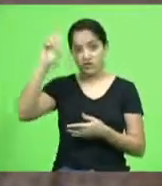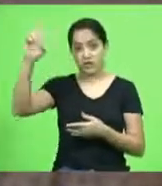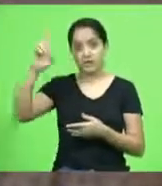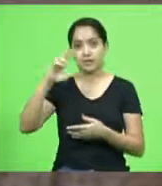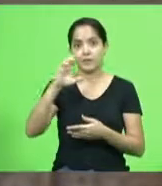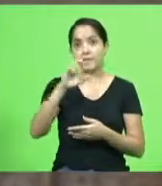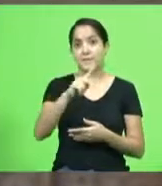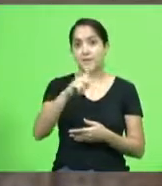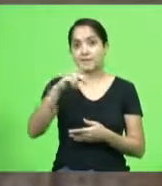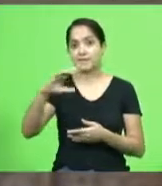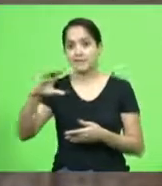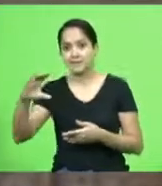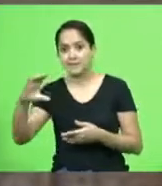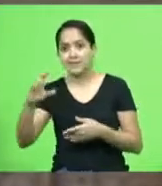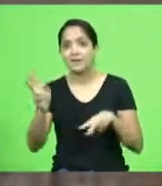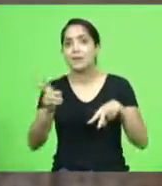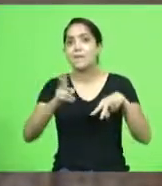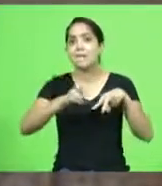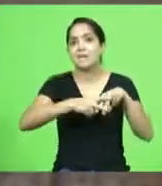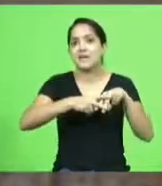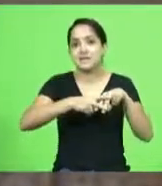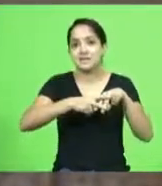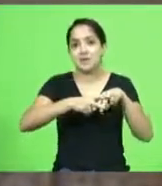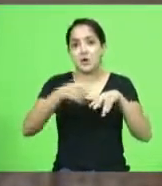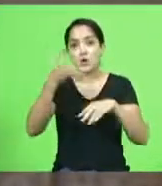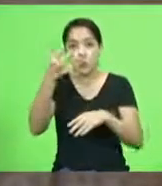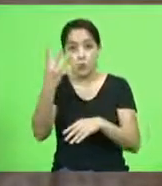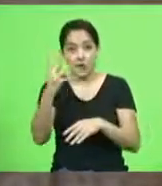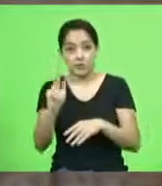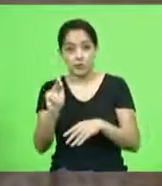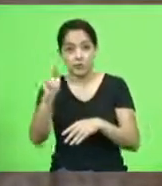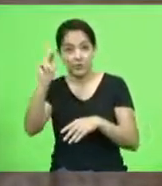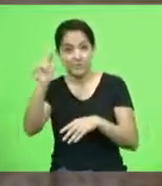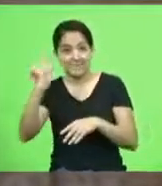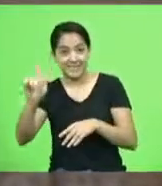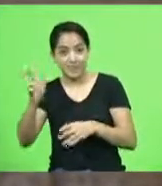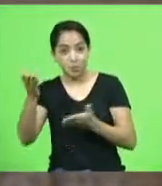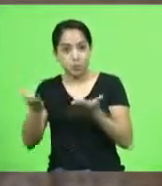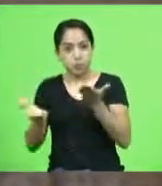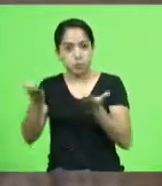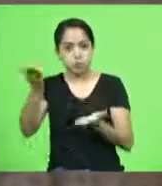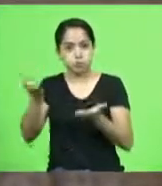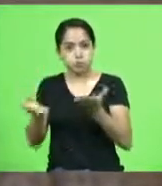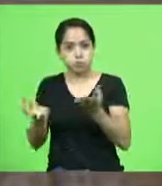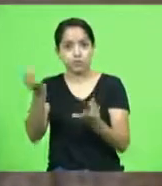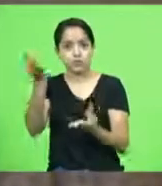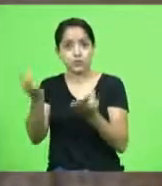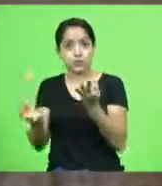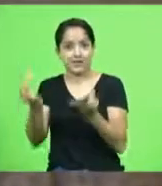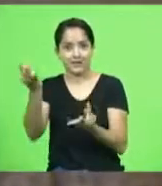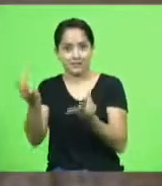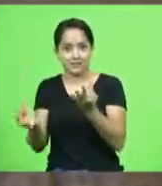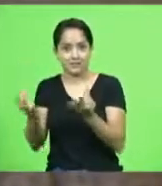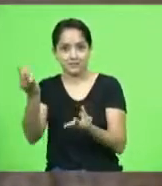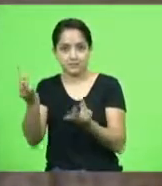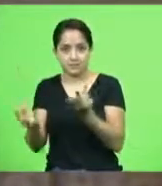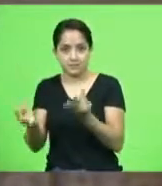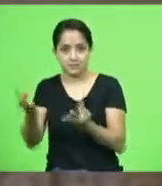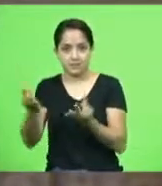preso com quatro toneladas de cocaína originária do tráfico internacional